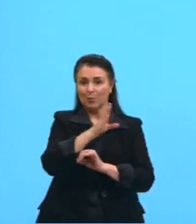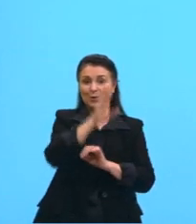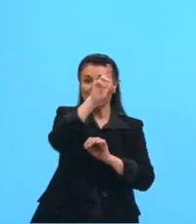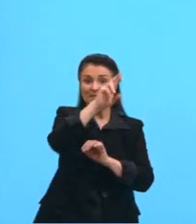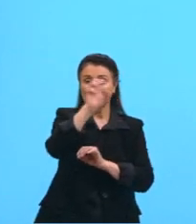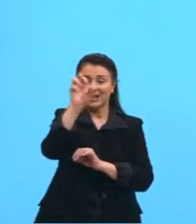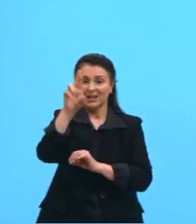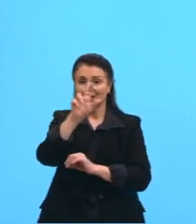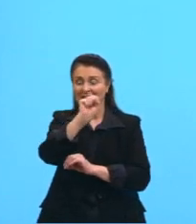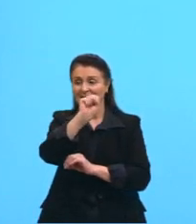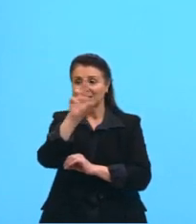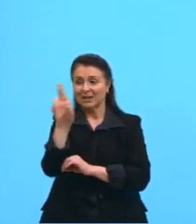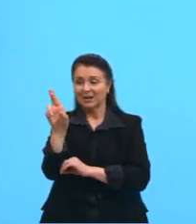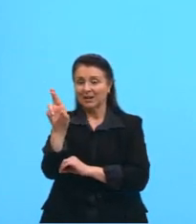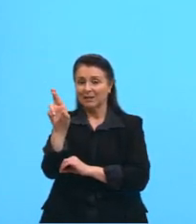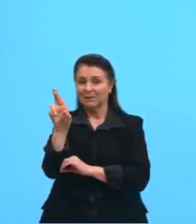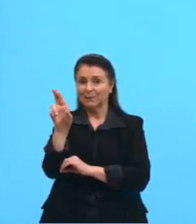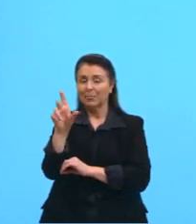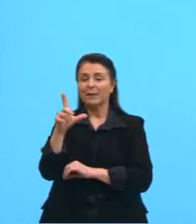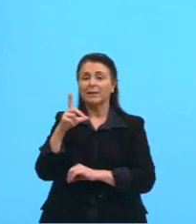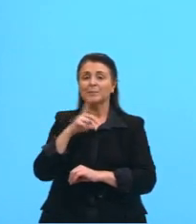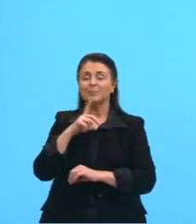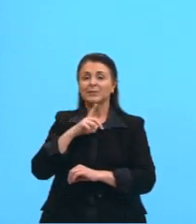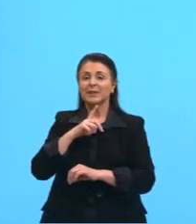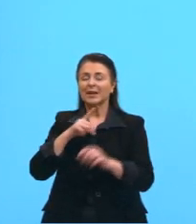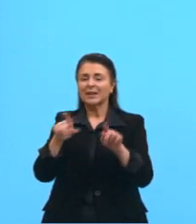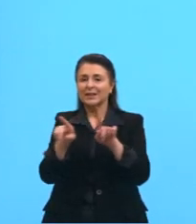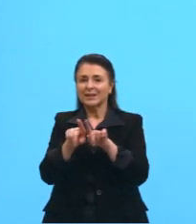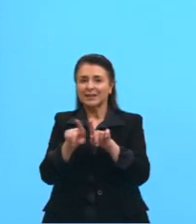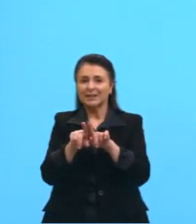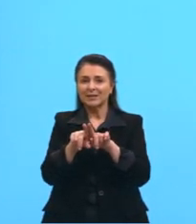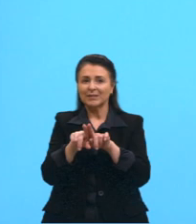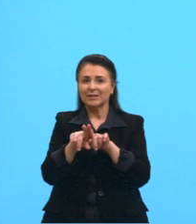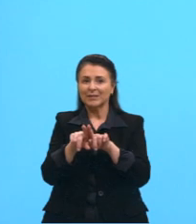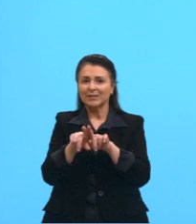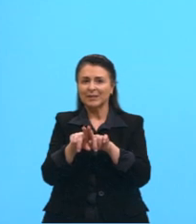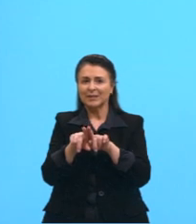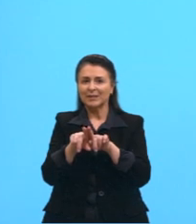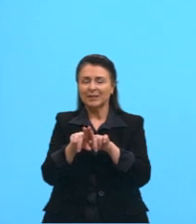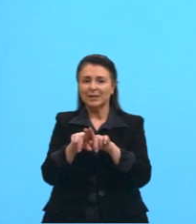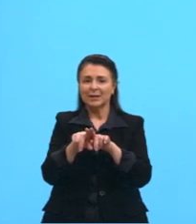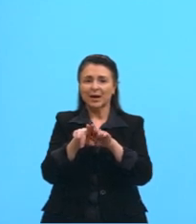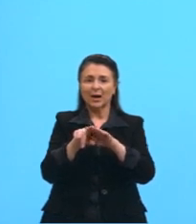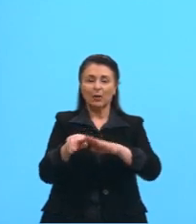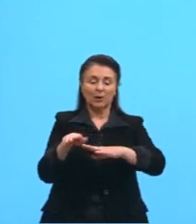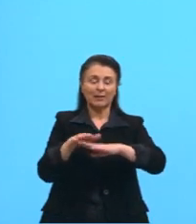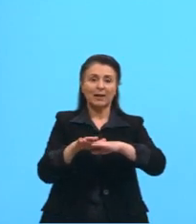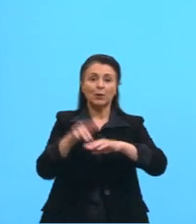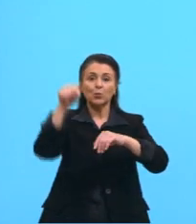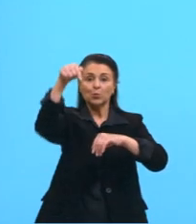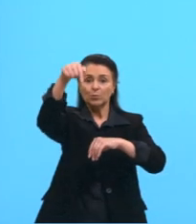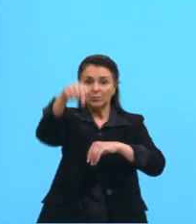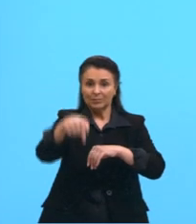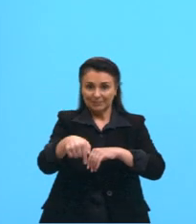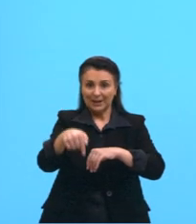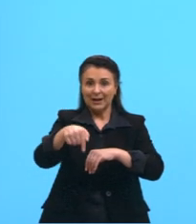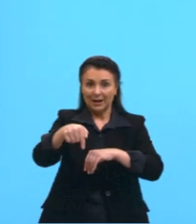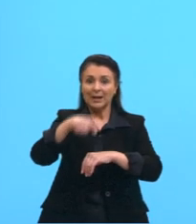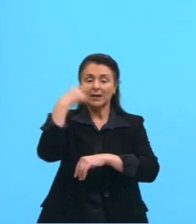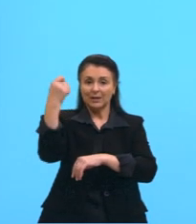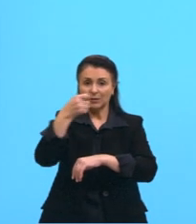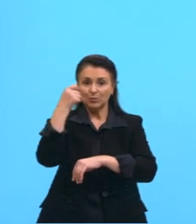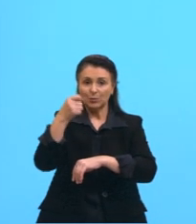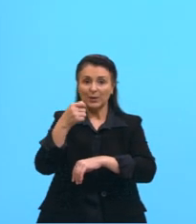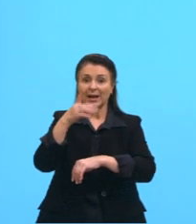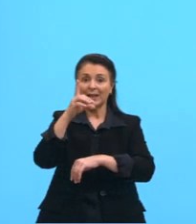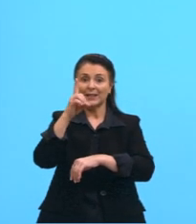outras cidades, tá. E aí, então, nós temos o quê? Uma depressão central, uma parte mais baixa, que